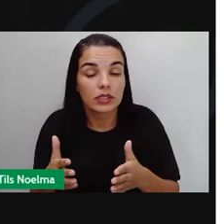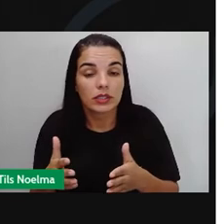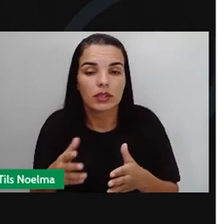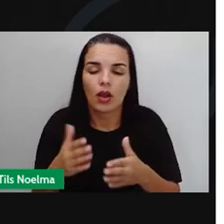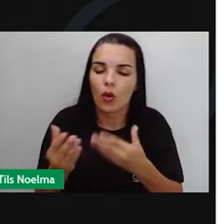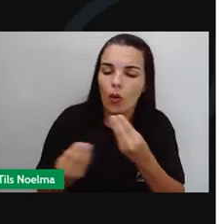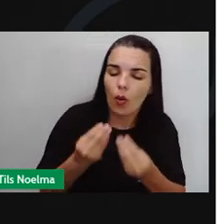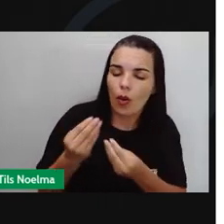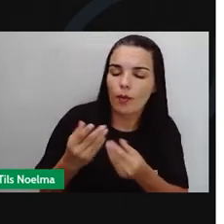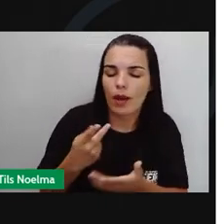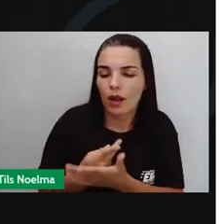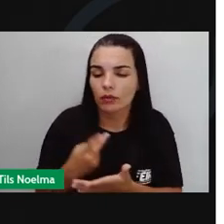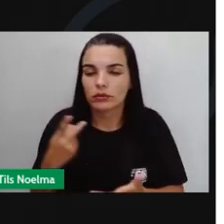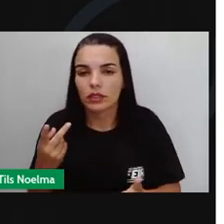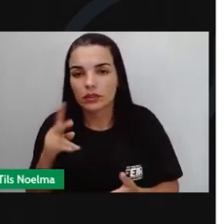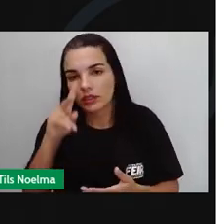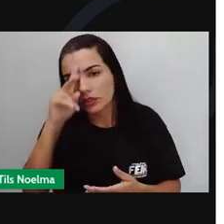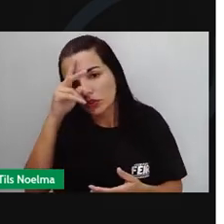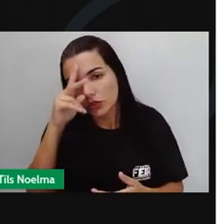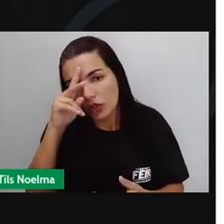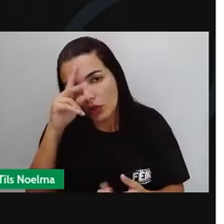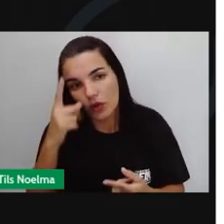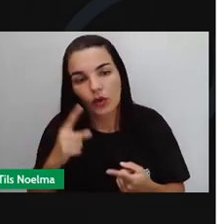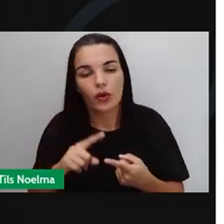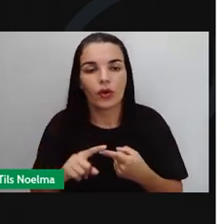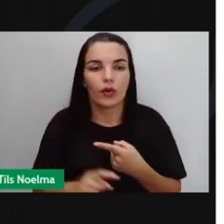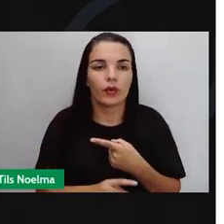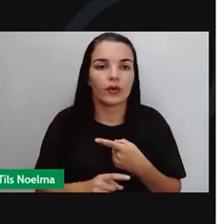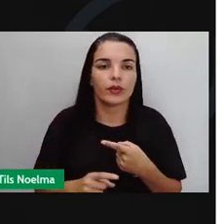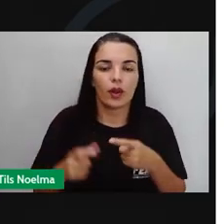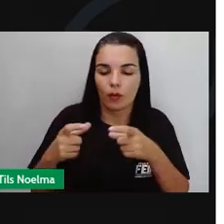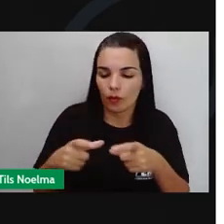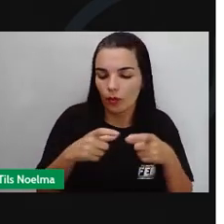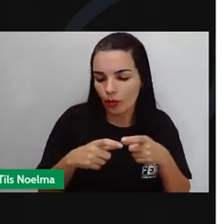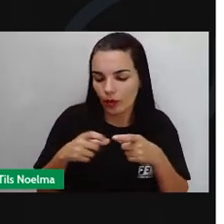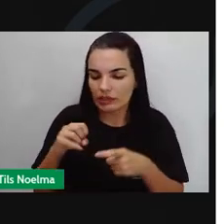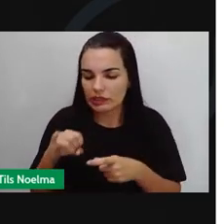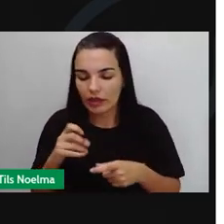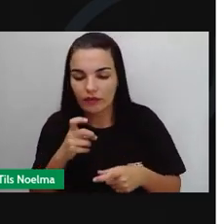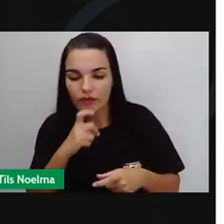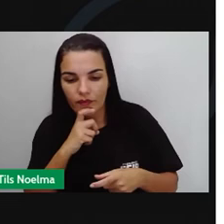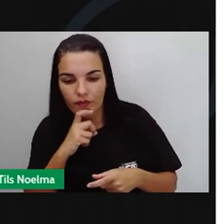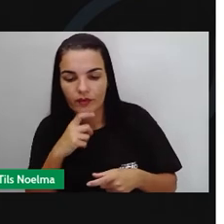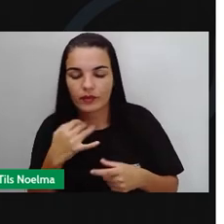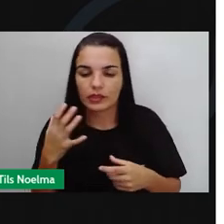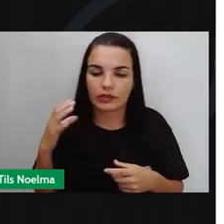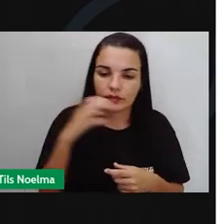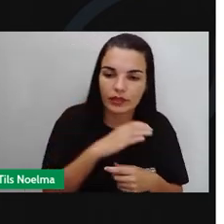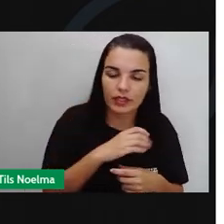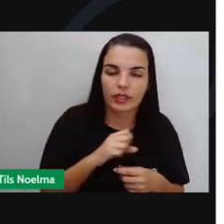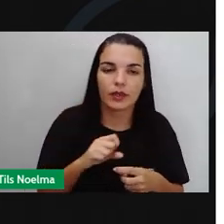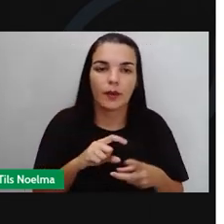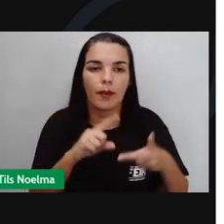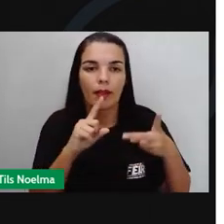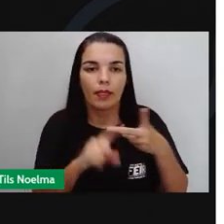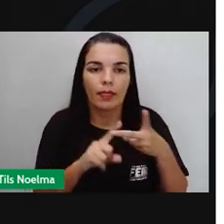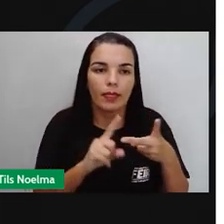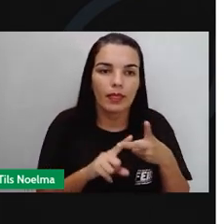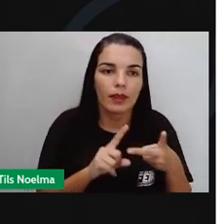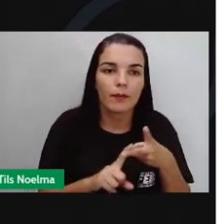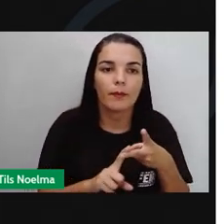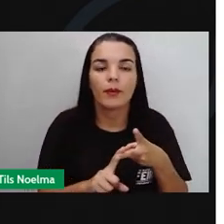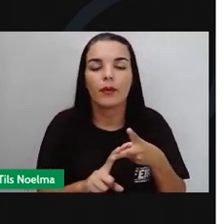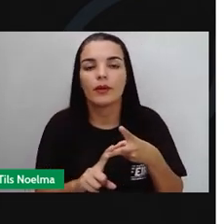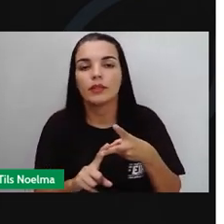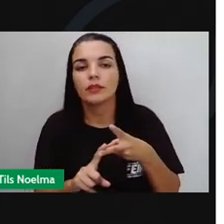um papo. A gente pode falar de como está o dia. Se está quente. Se está frio. E depois, na sequência, vem a